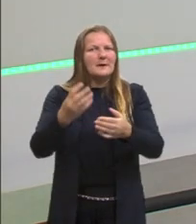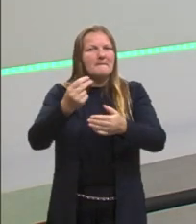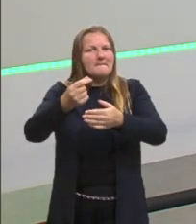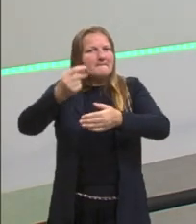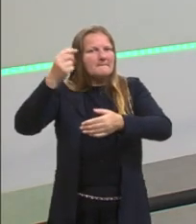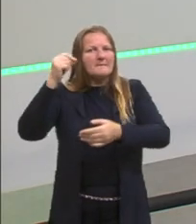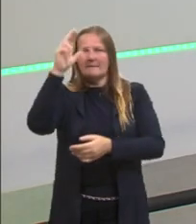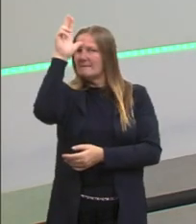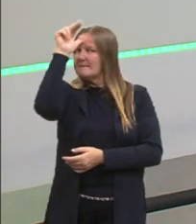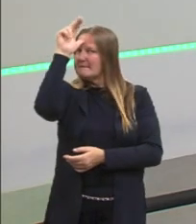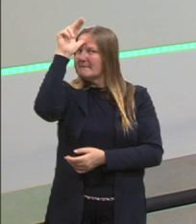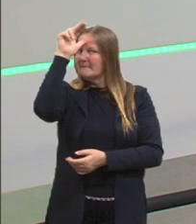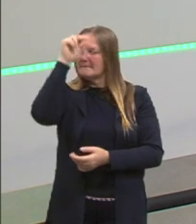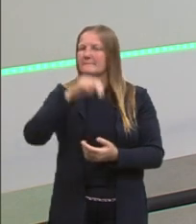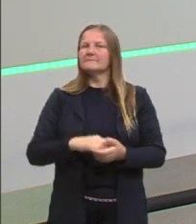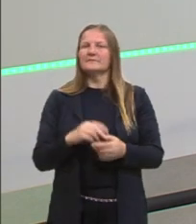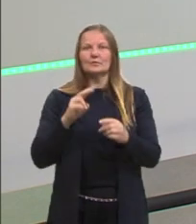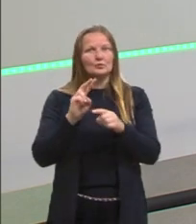dadaísta, tá.